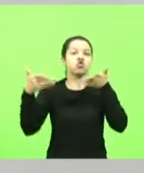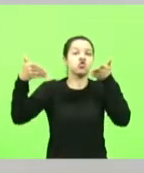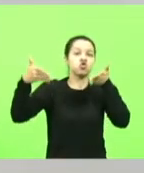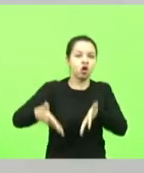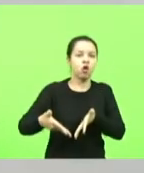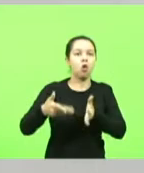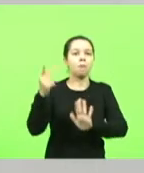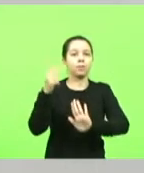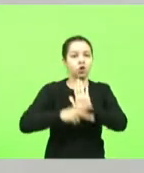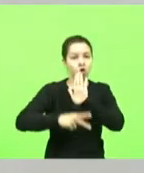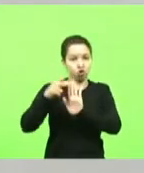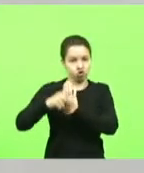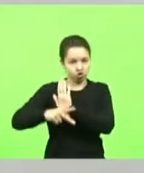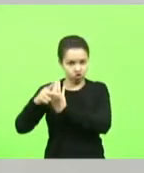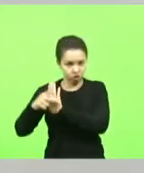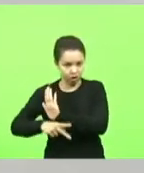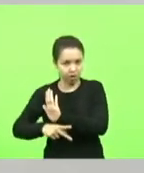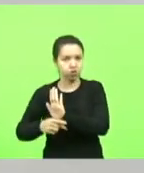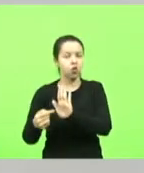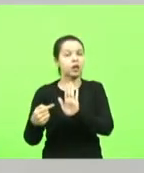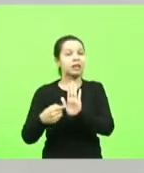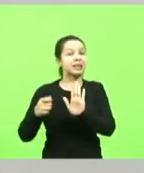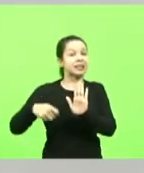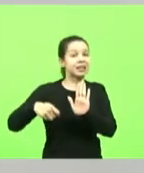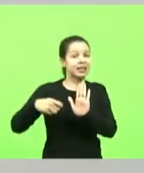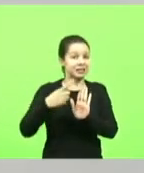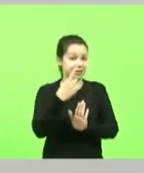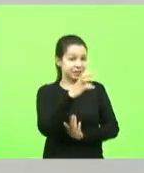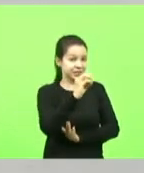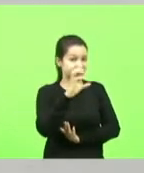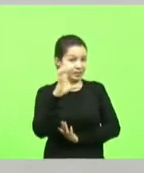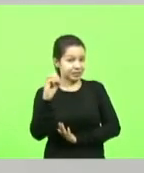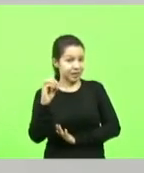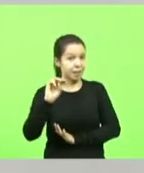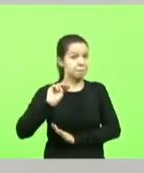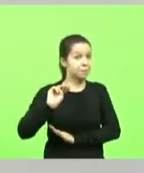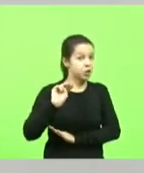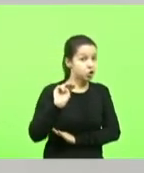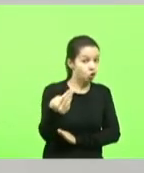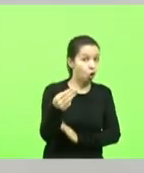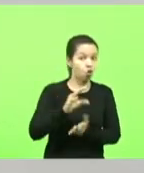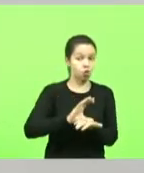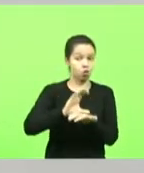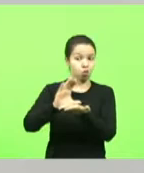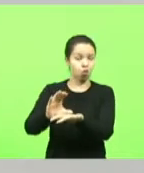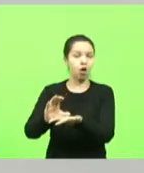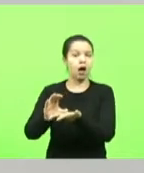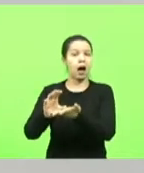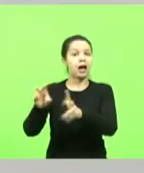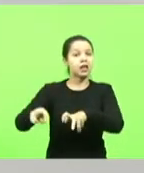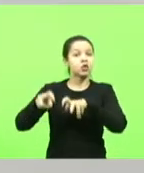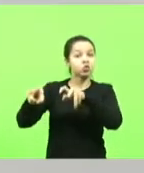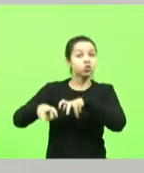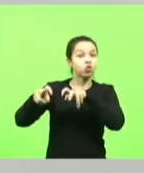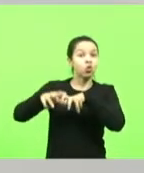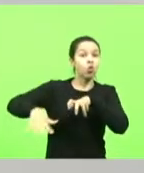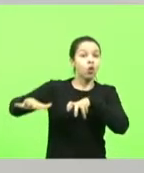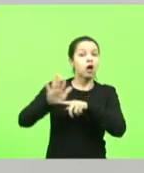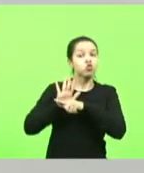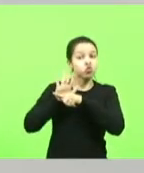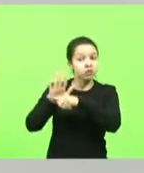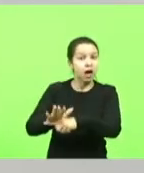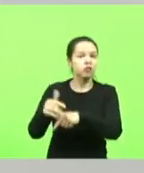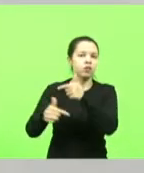e dão condições aí de 100 milhões para a agricultura para ajudar os nossos agricultores